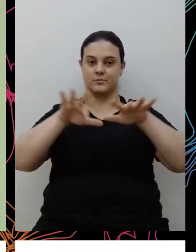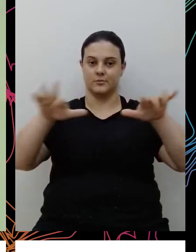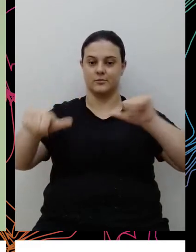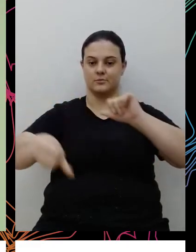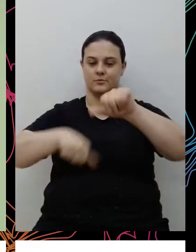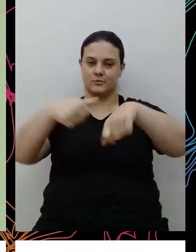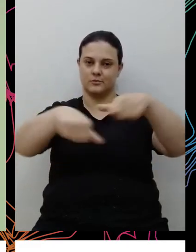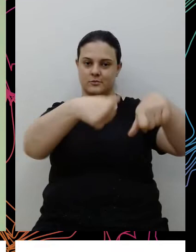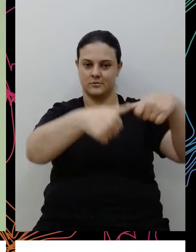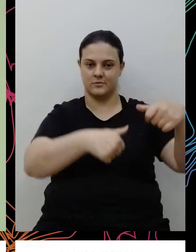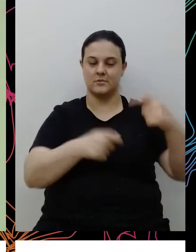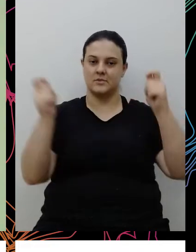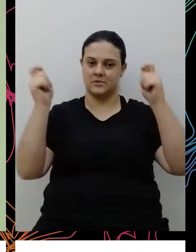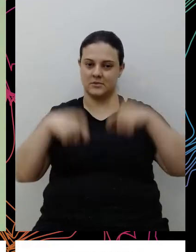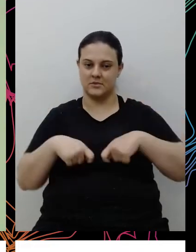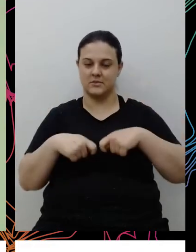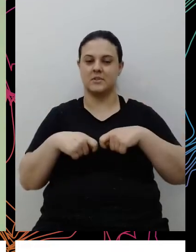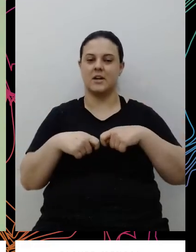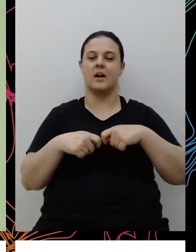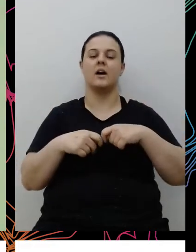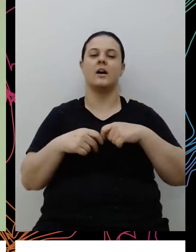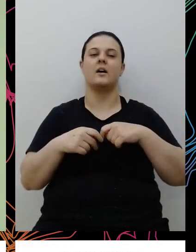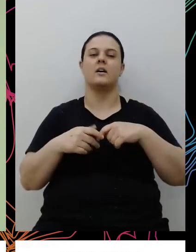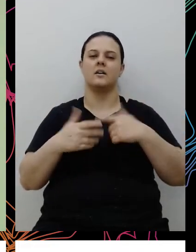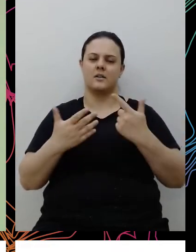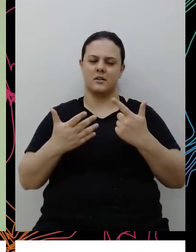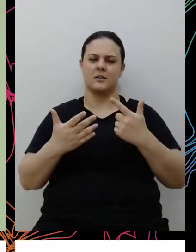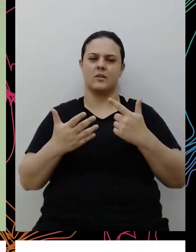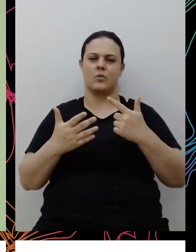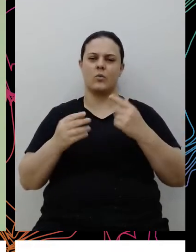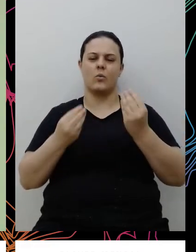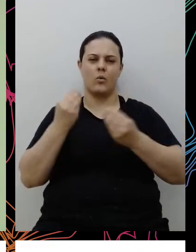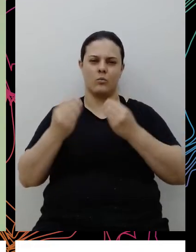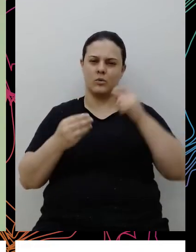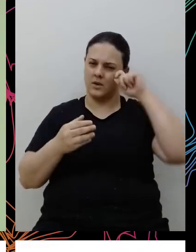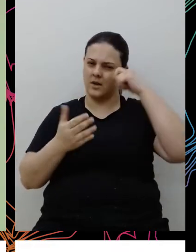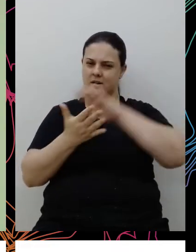radical e combater o racismo e sermos antirracistas.